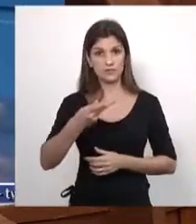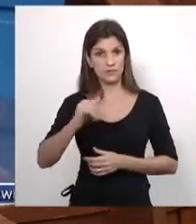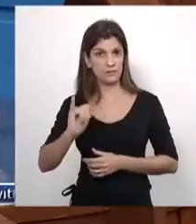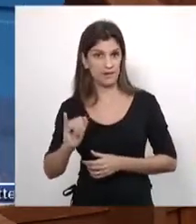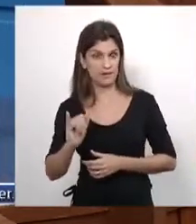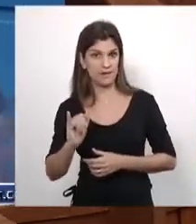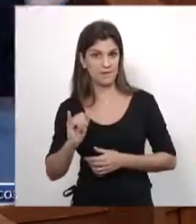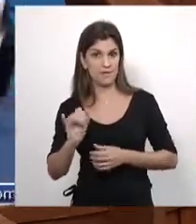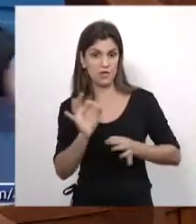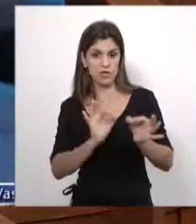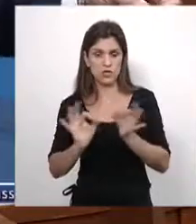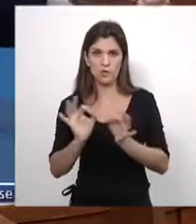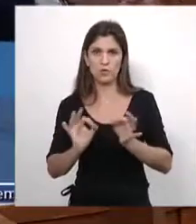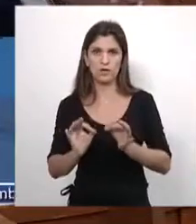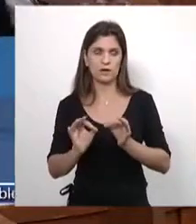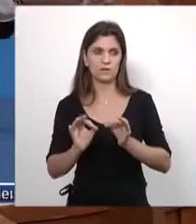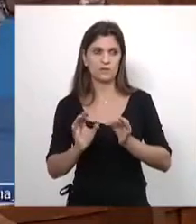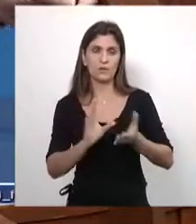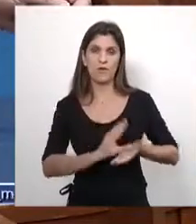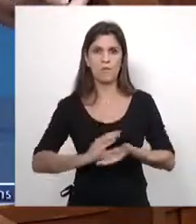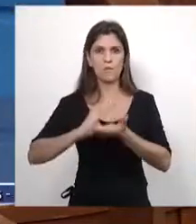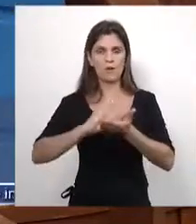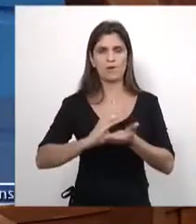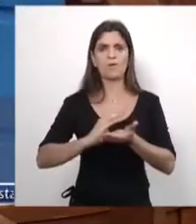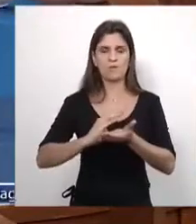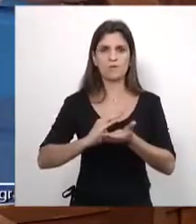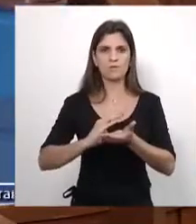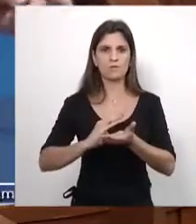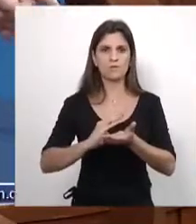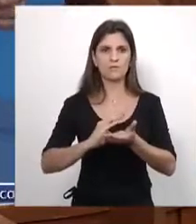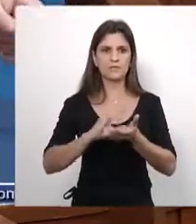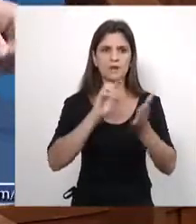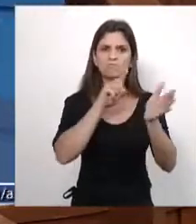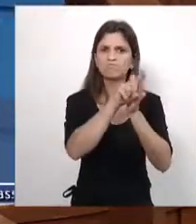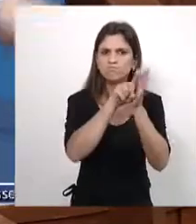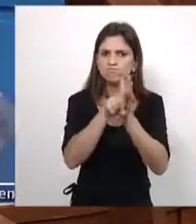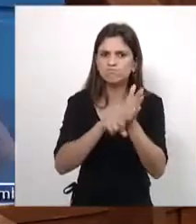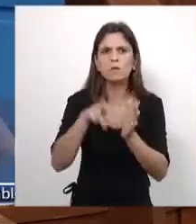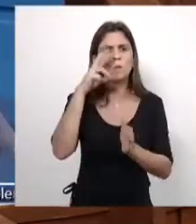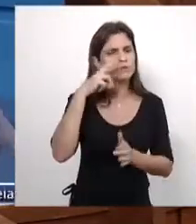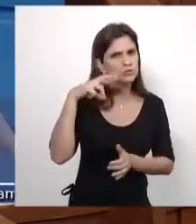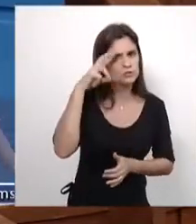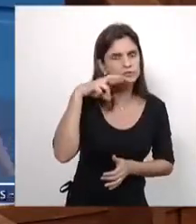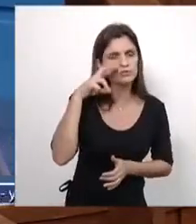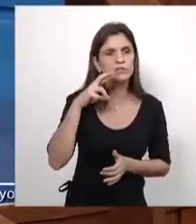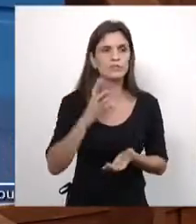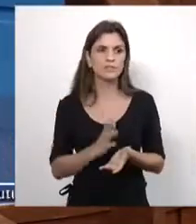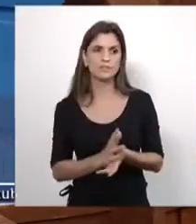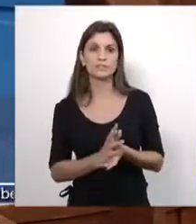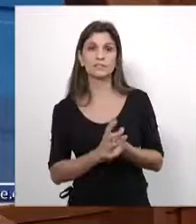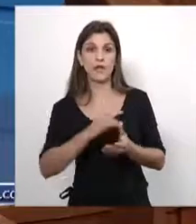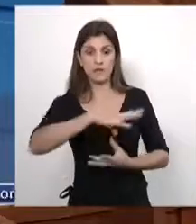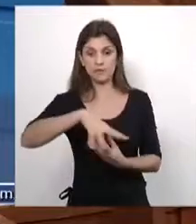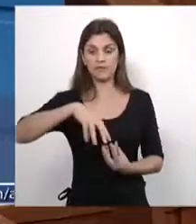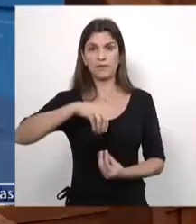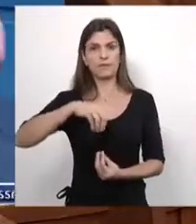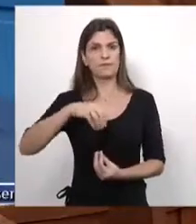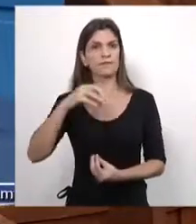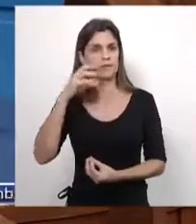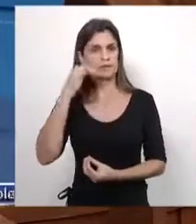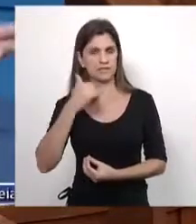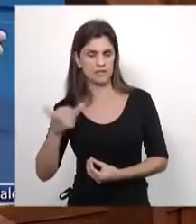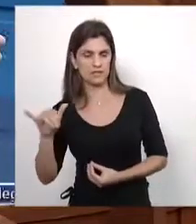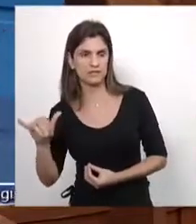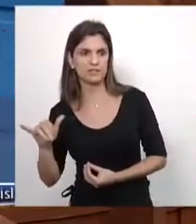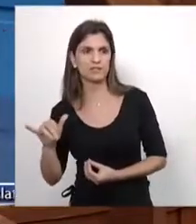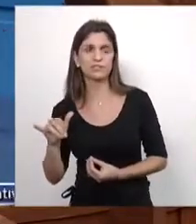comissão de investigação, que eu acho que essa casa devia fazer. Faz uma comissão de investigação, investiga os problemas da Energiza e se preciso for